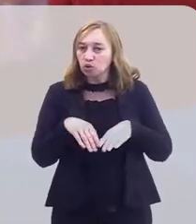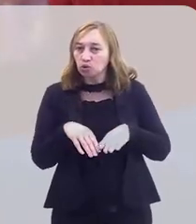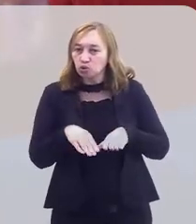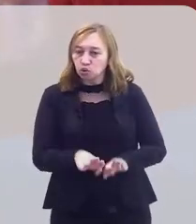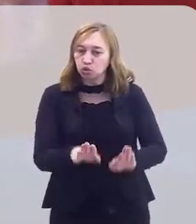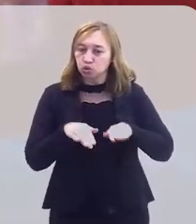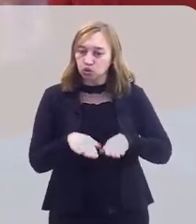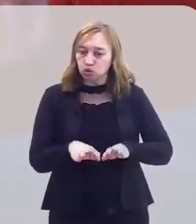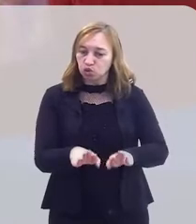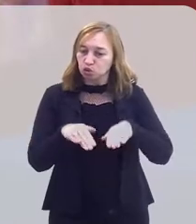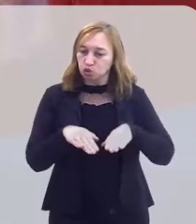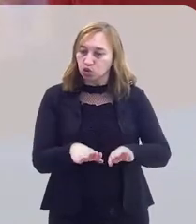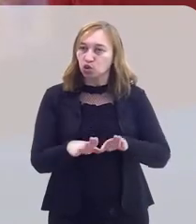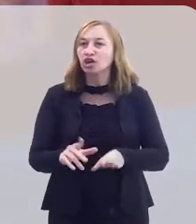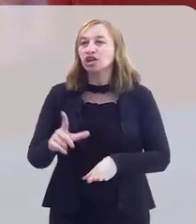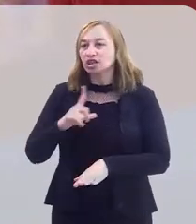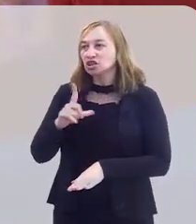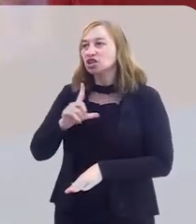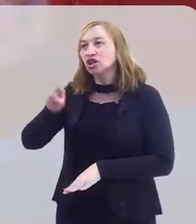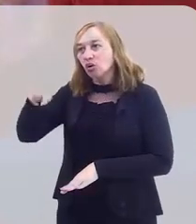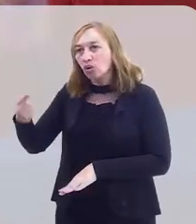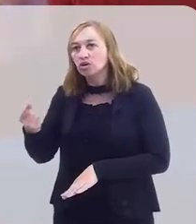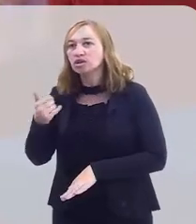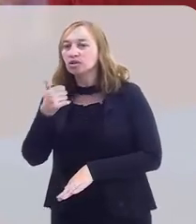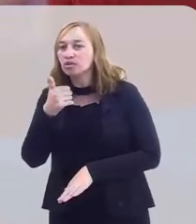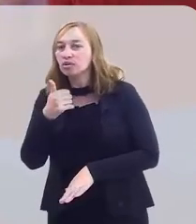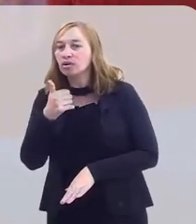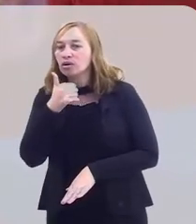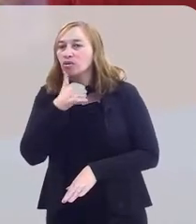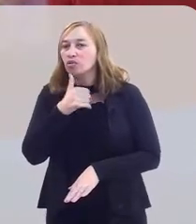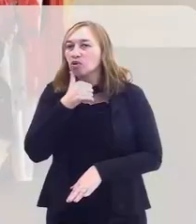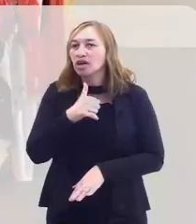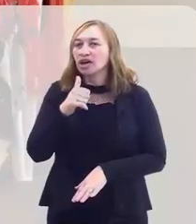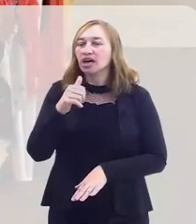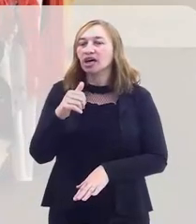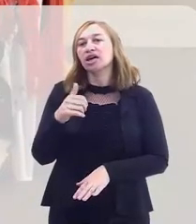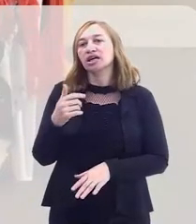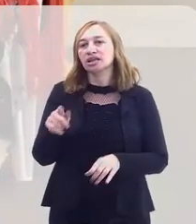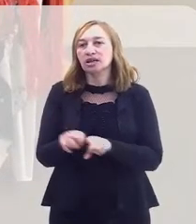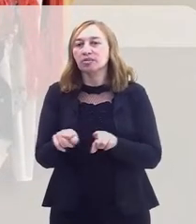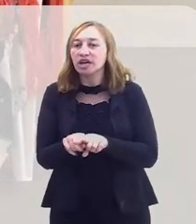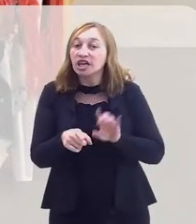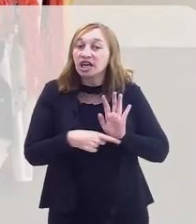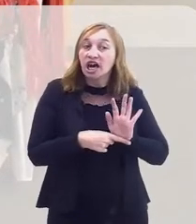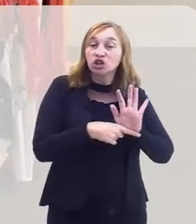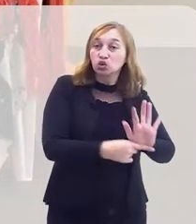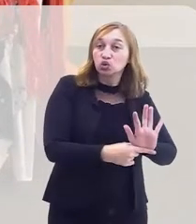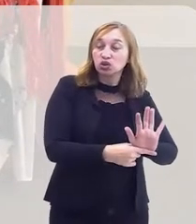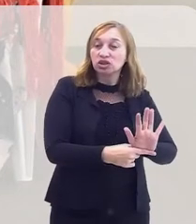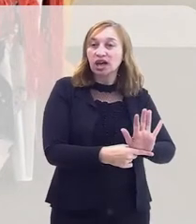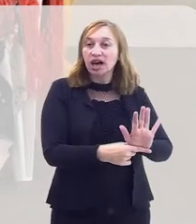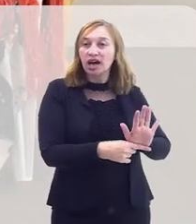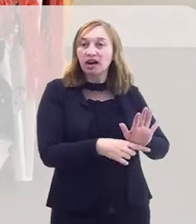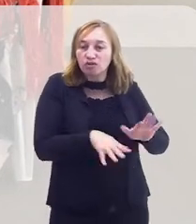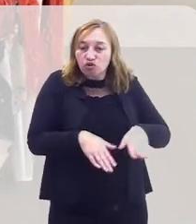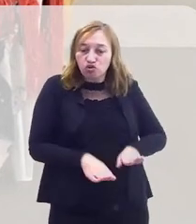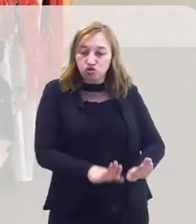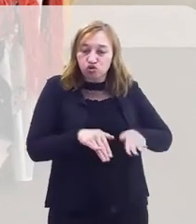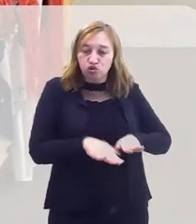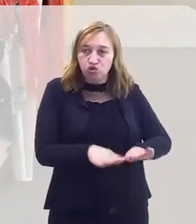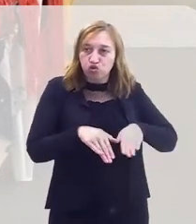confeccionava. Tinha a dona Isa, que já está aqui também, minha mãe também, ela já não está aqui. Então, a dona Isa, ela